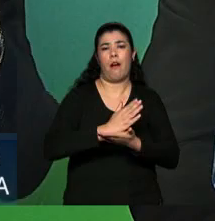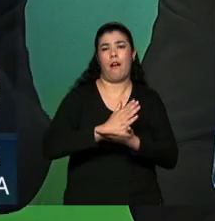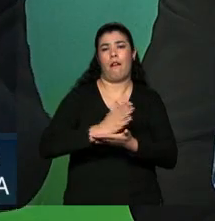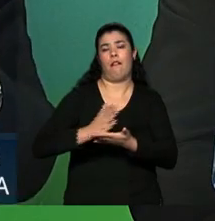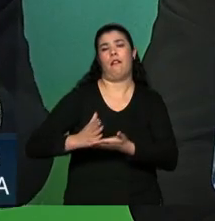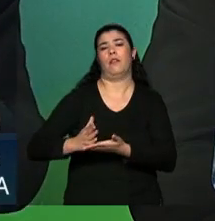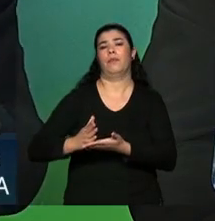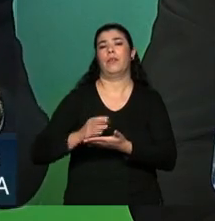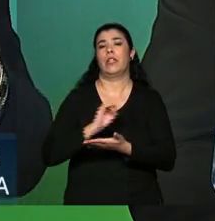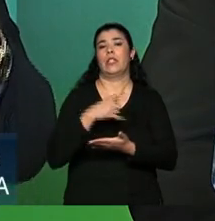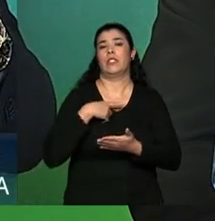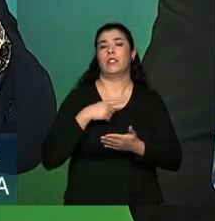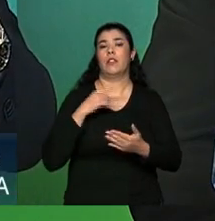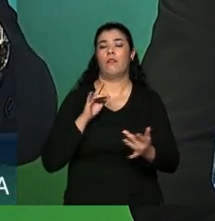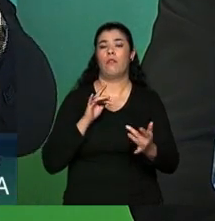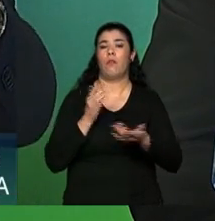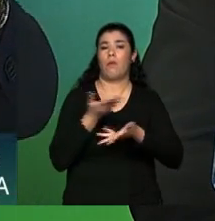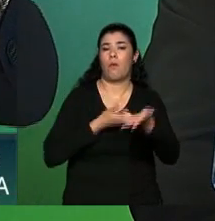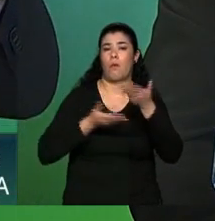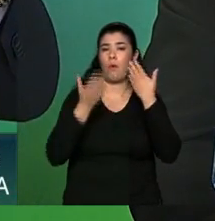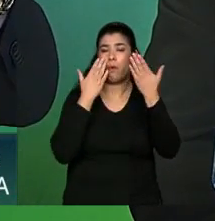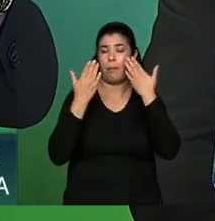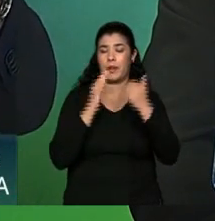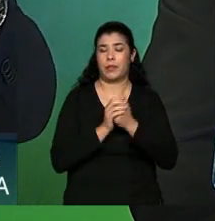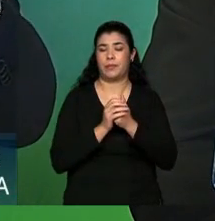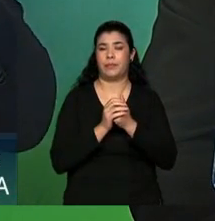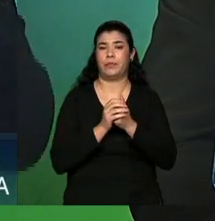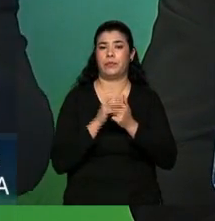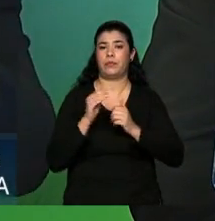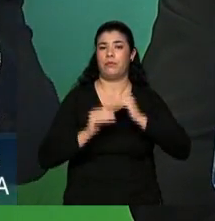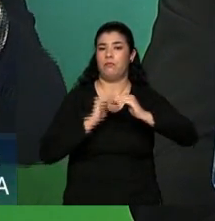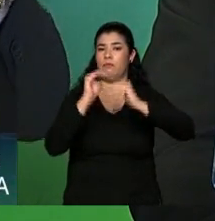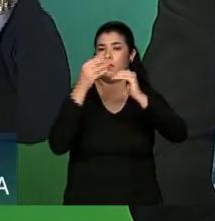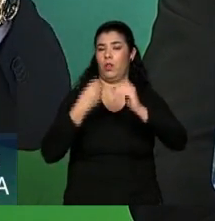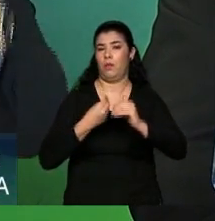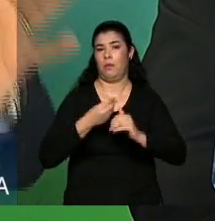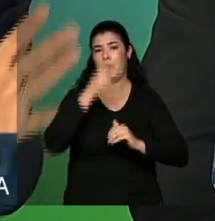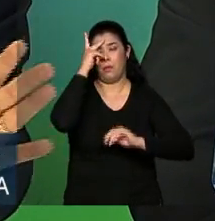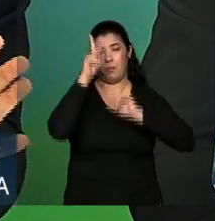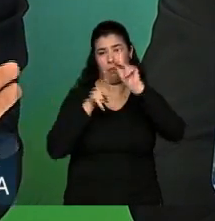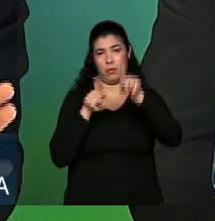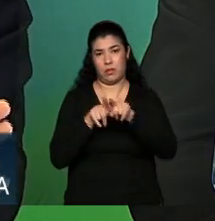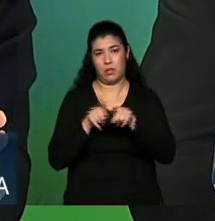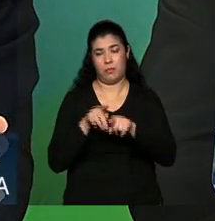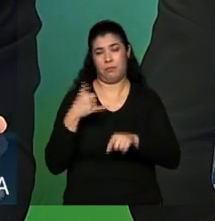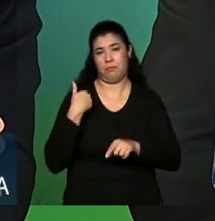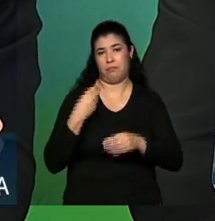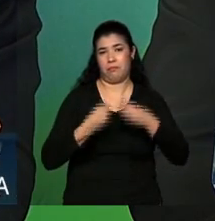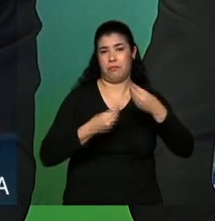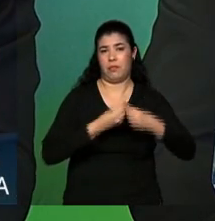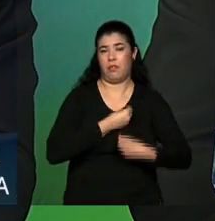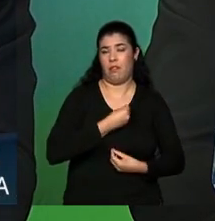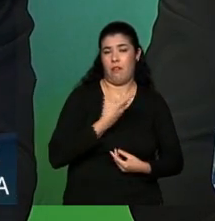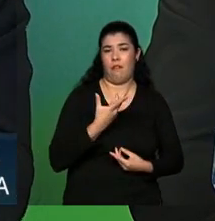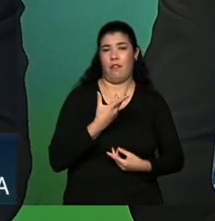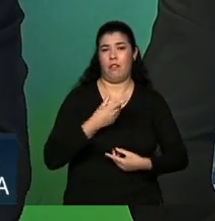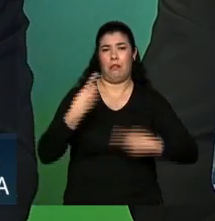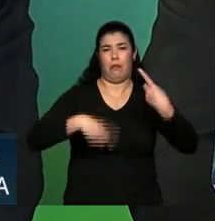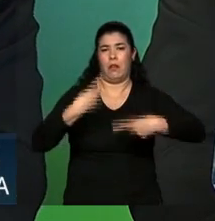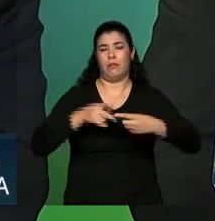você vincular este crescimento à expectativa de sobrevida, ele imóvel, você não tem que ficar fazendo o debate o tempo todo.